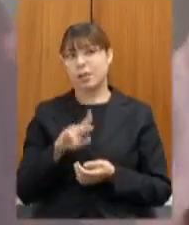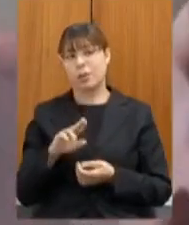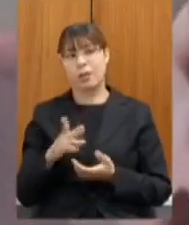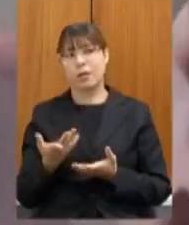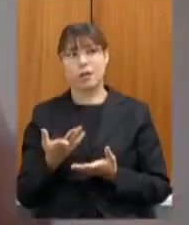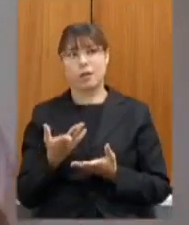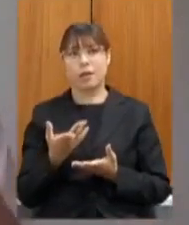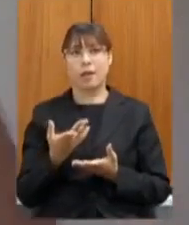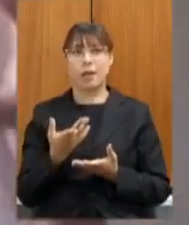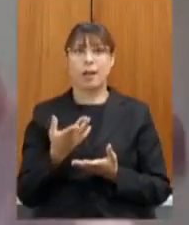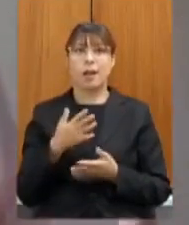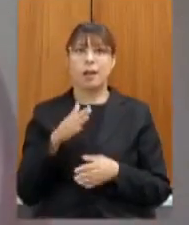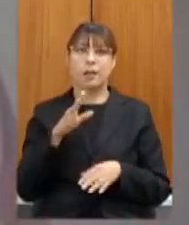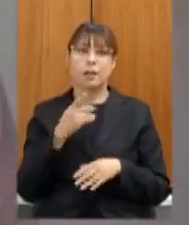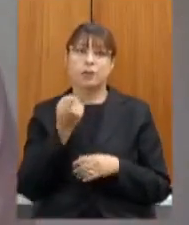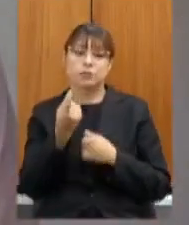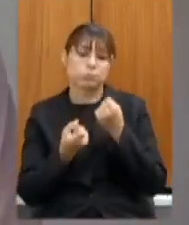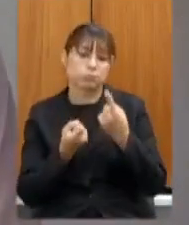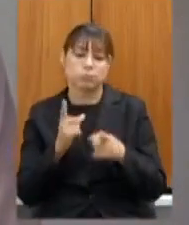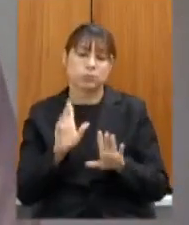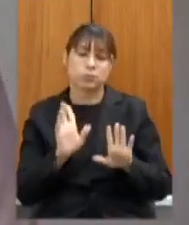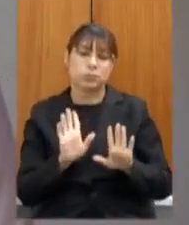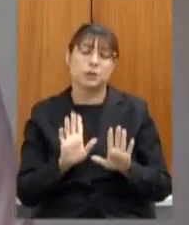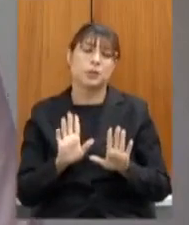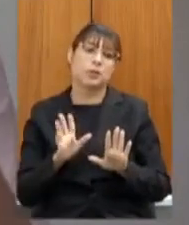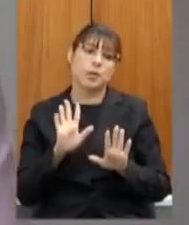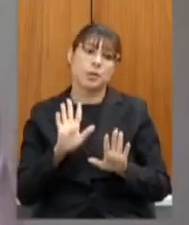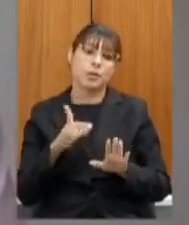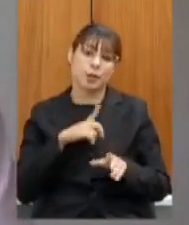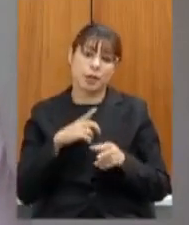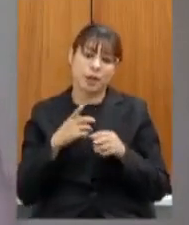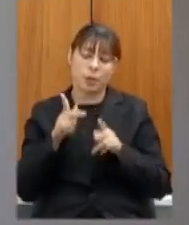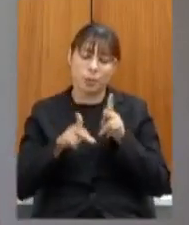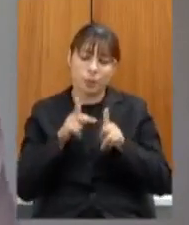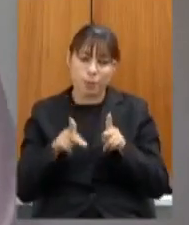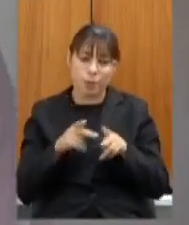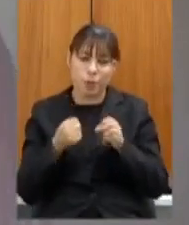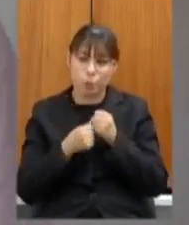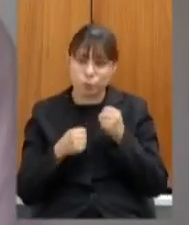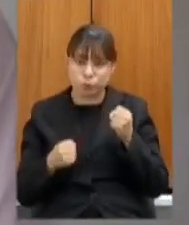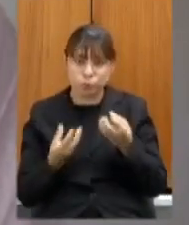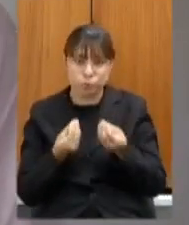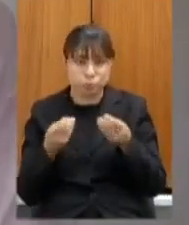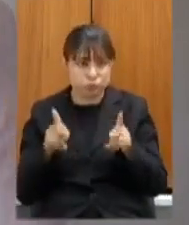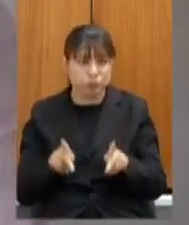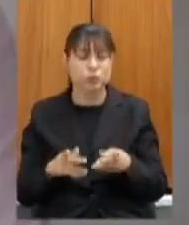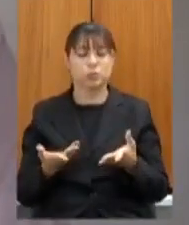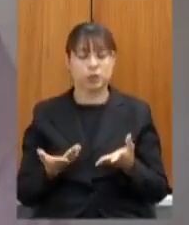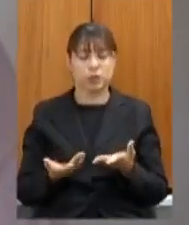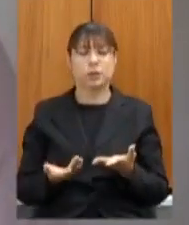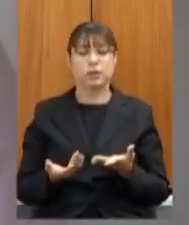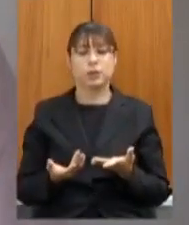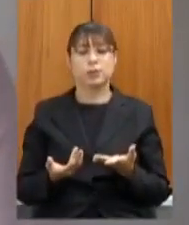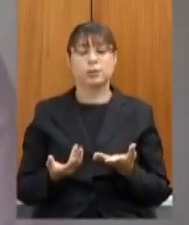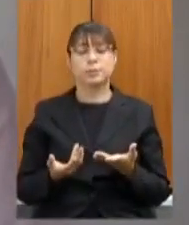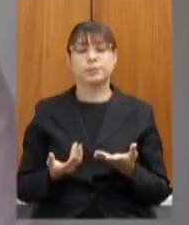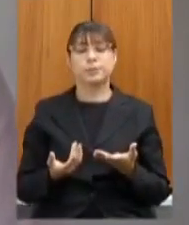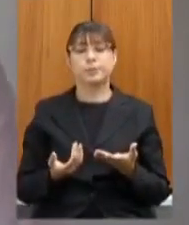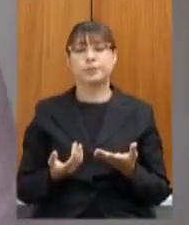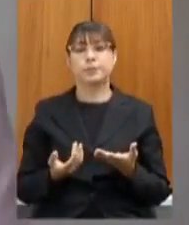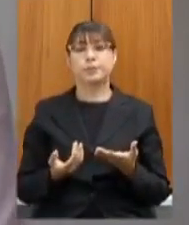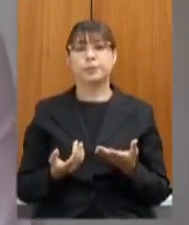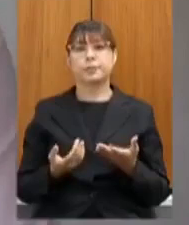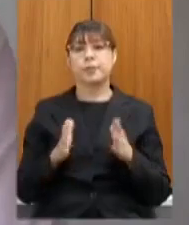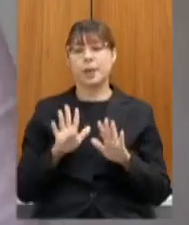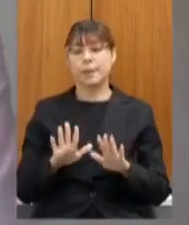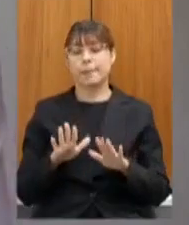é uma região que traz uma população muito grande mas infelizmente tratada de uma forma com